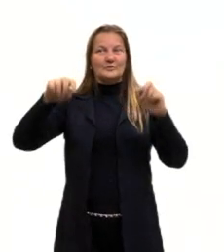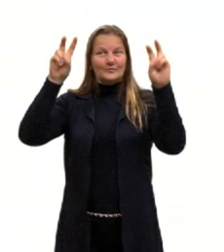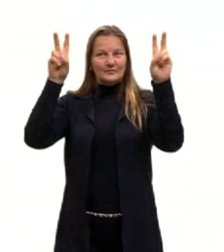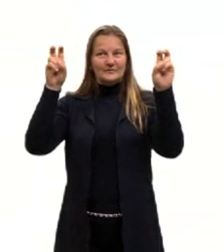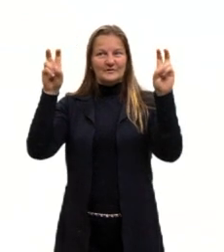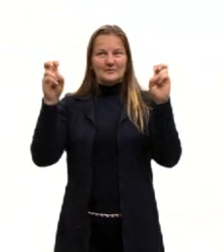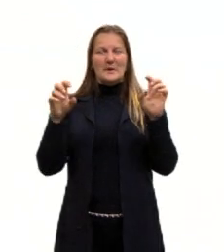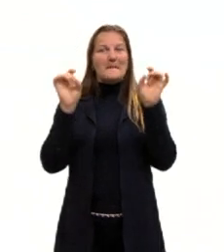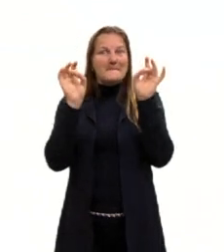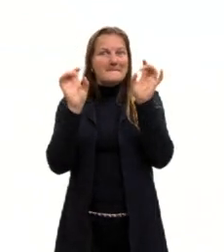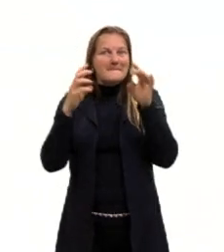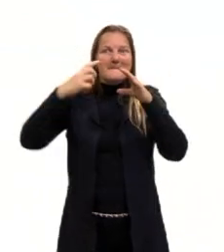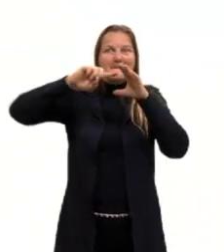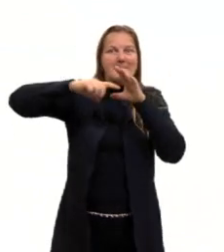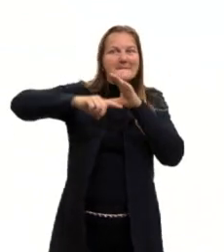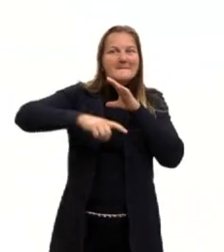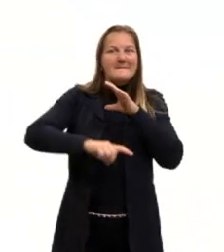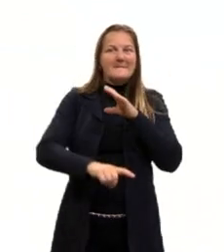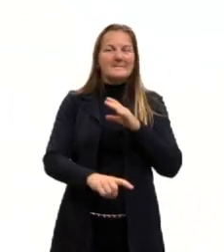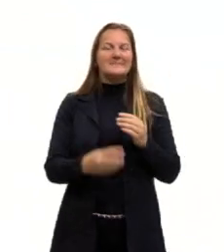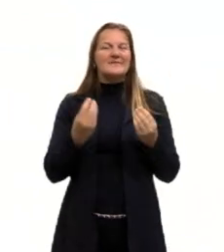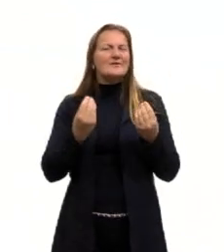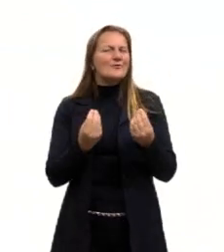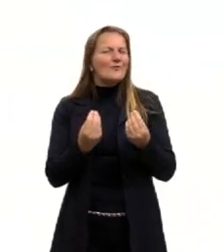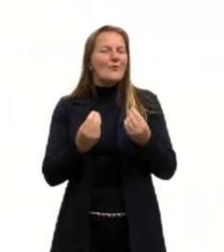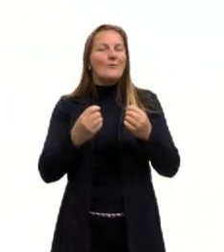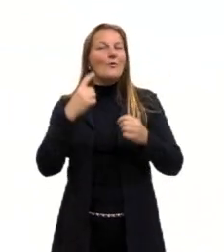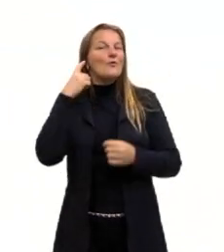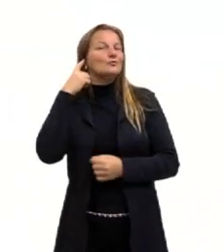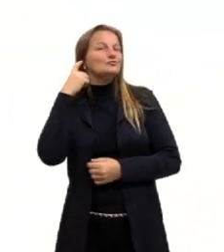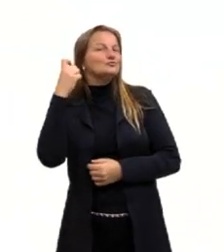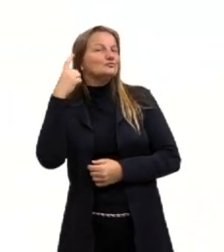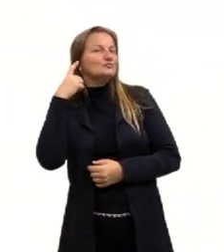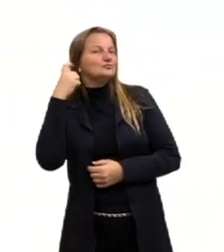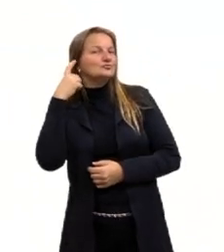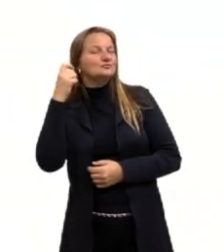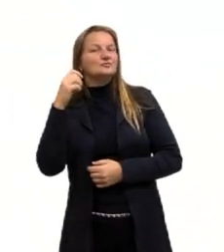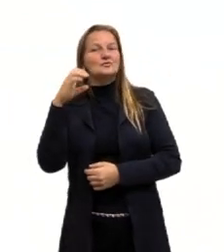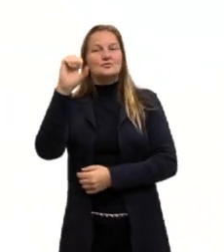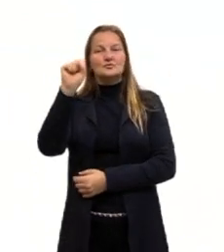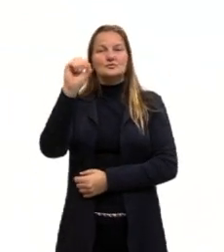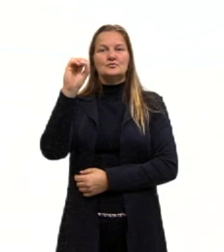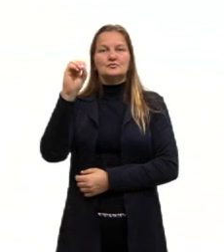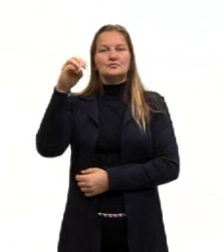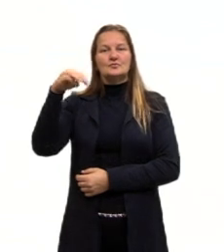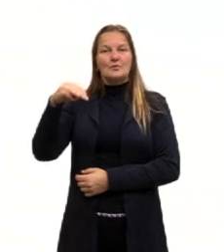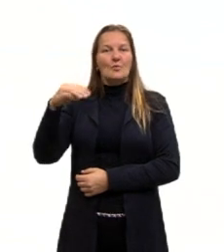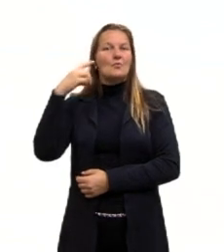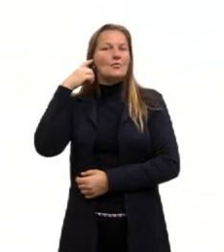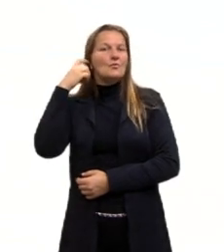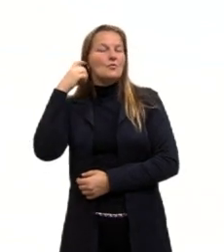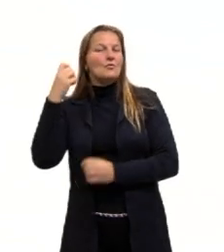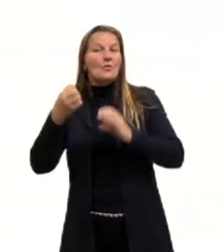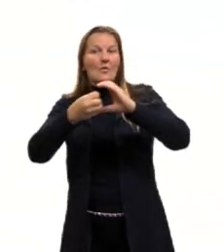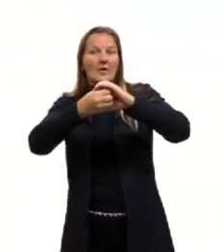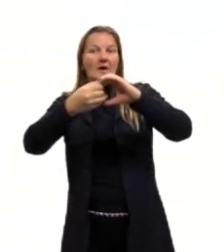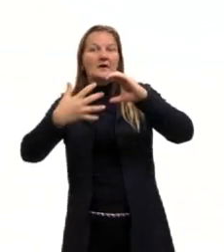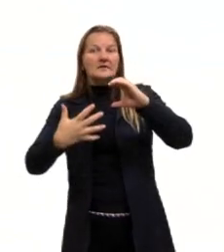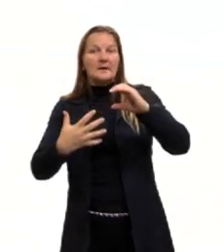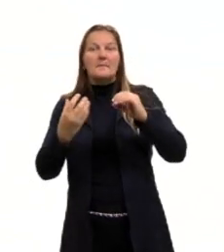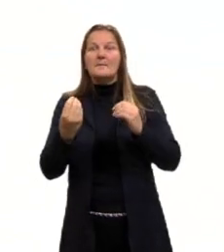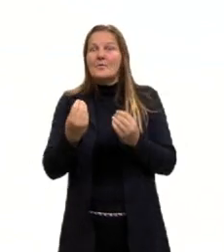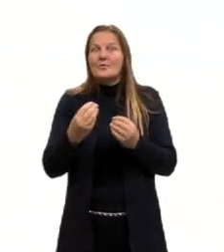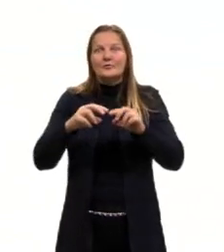específica, tratando sobre o som, que é uma das coisas que caracteriza muito as